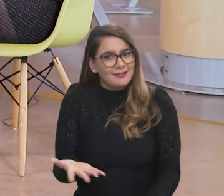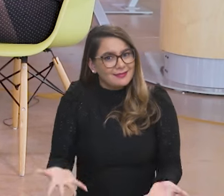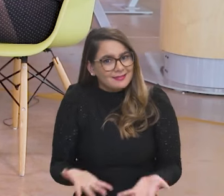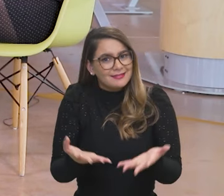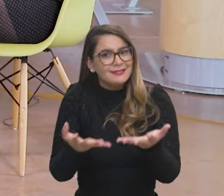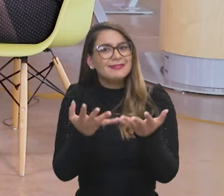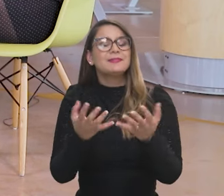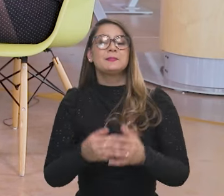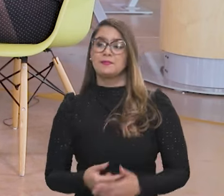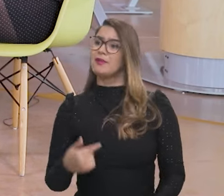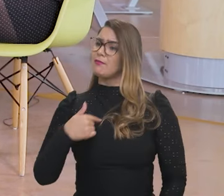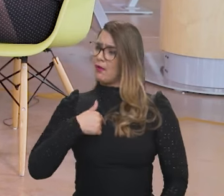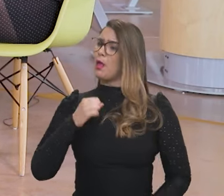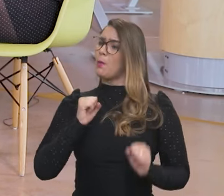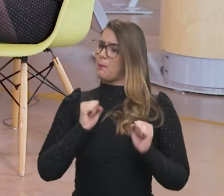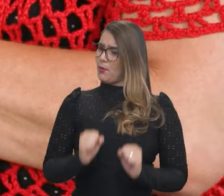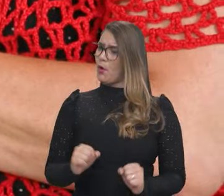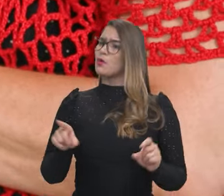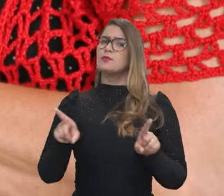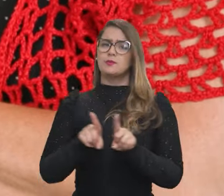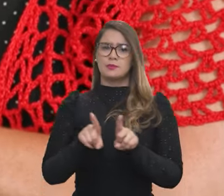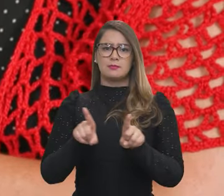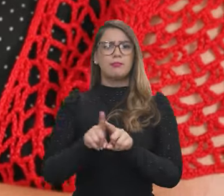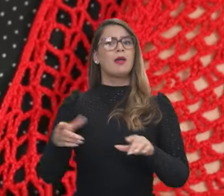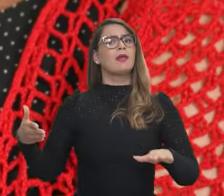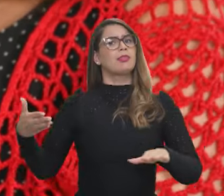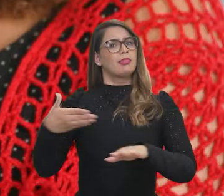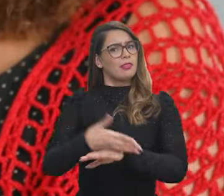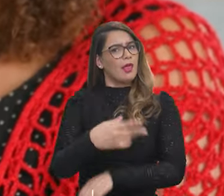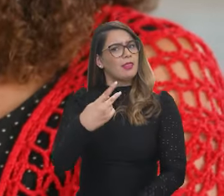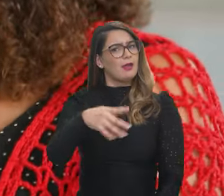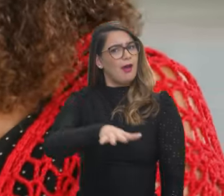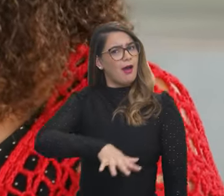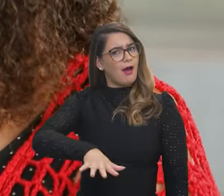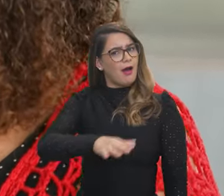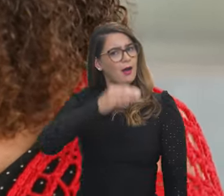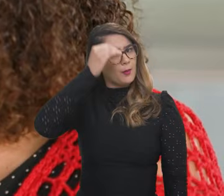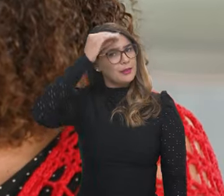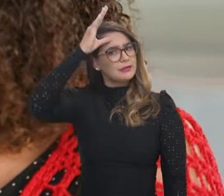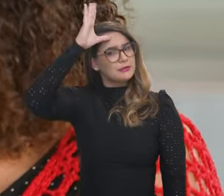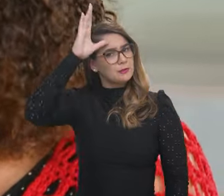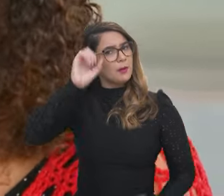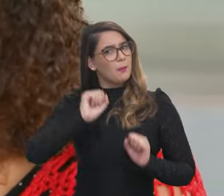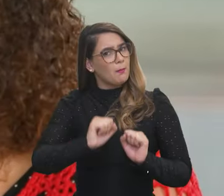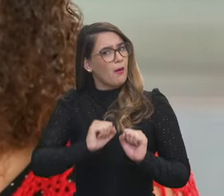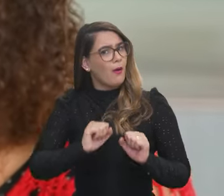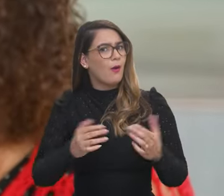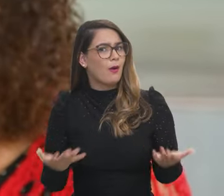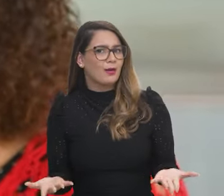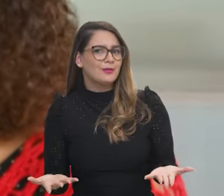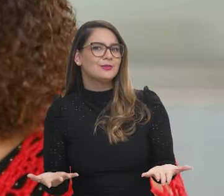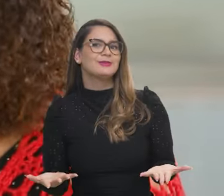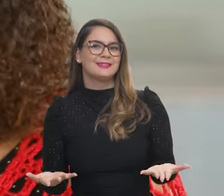mais, né? Exatamente. diz assim, eu posso também entrar nessa área de conhecimento. Porque